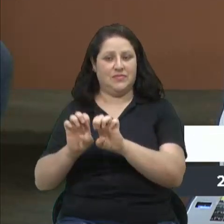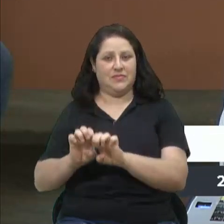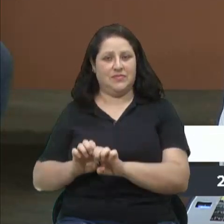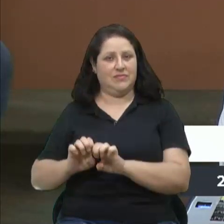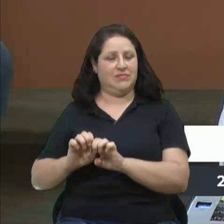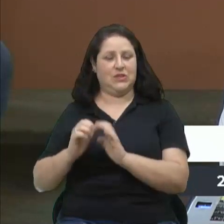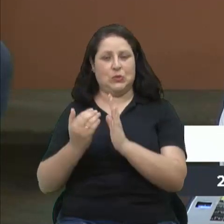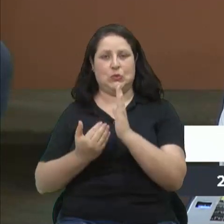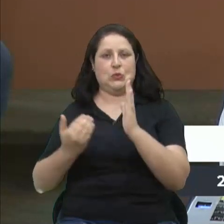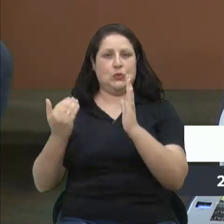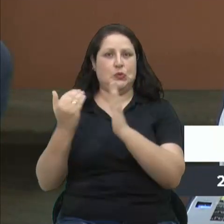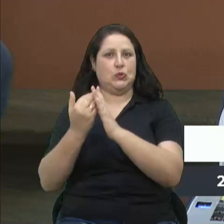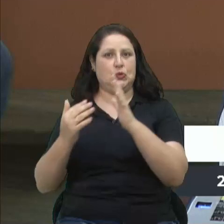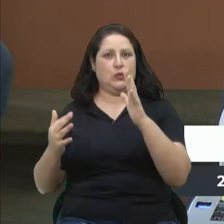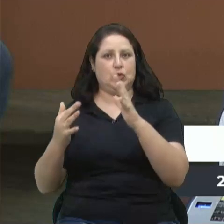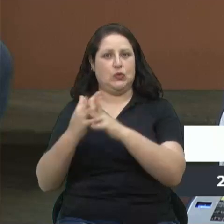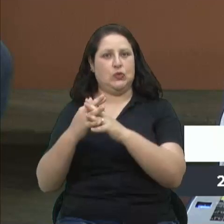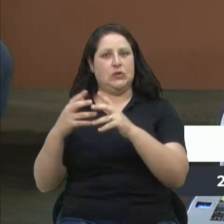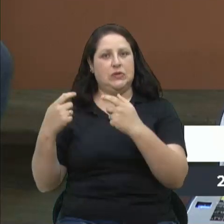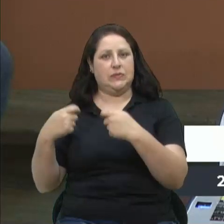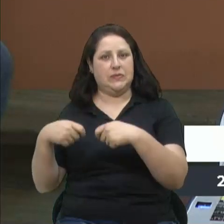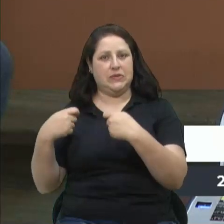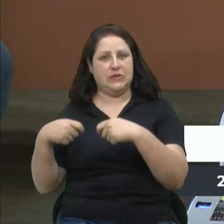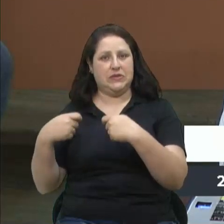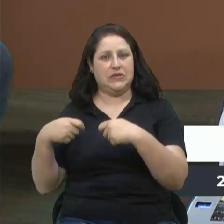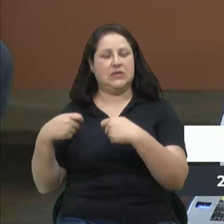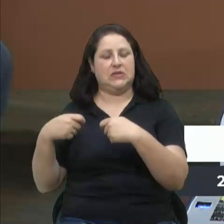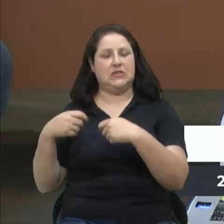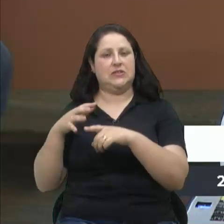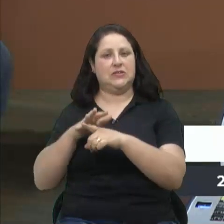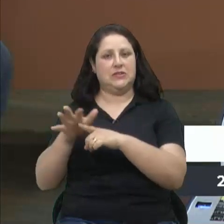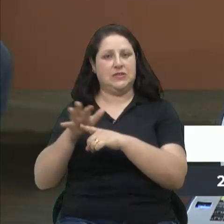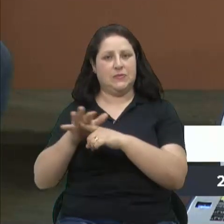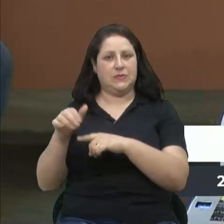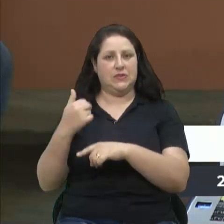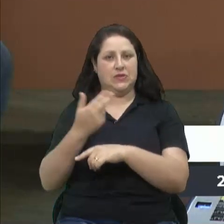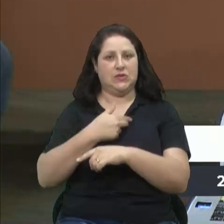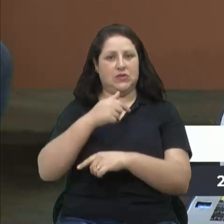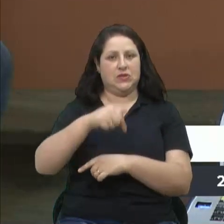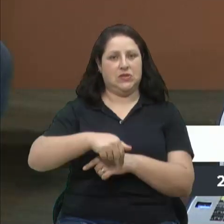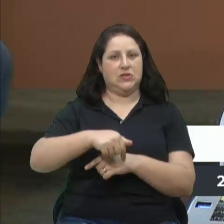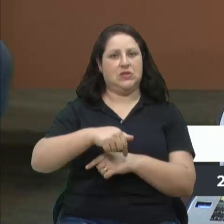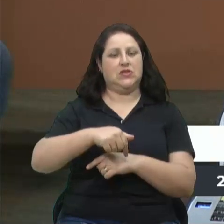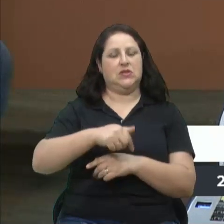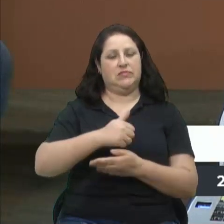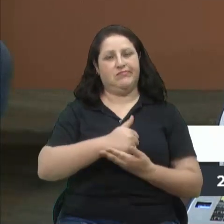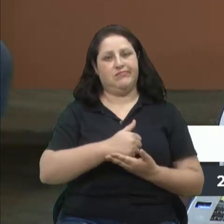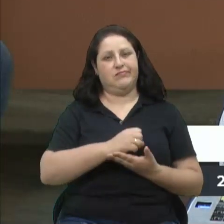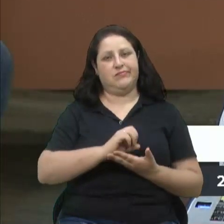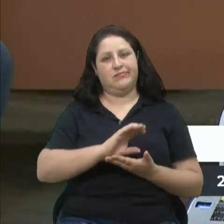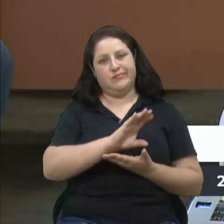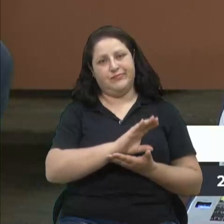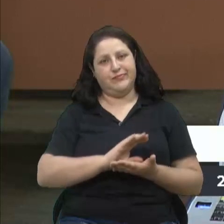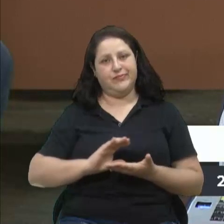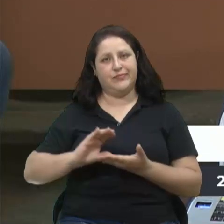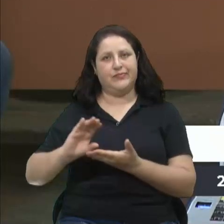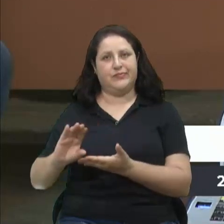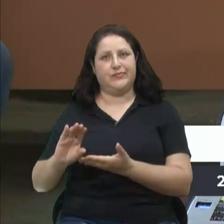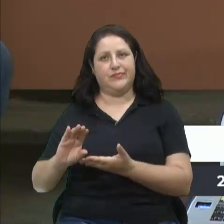excelência que vai precisar demandar de nós aqui, parlamentares, um auxílio com demandas